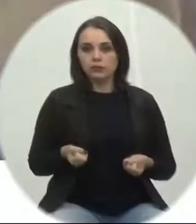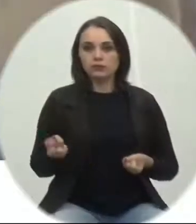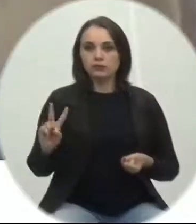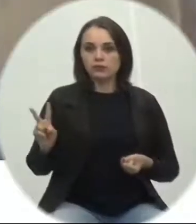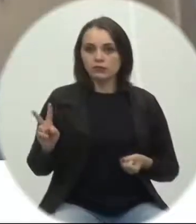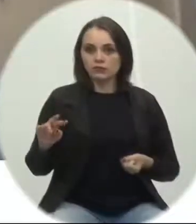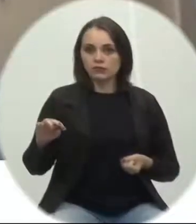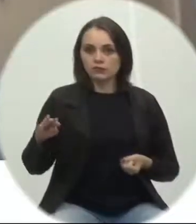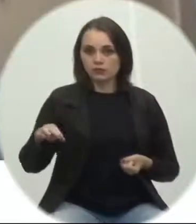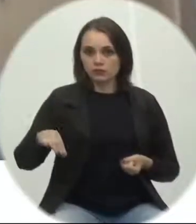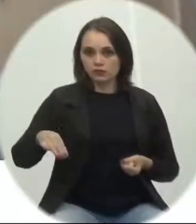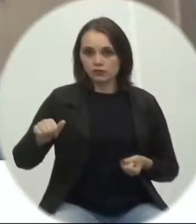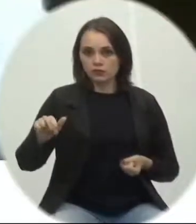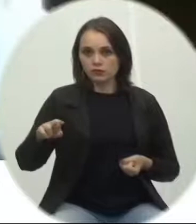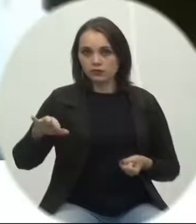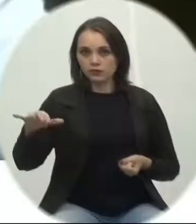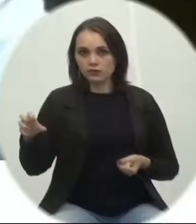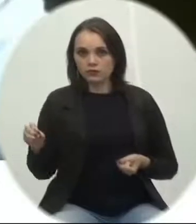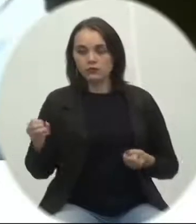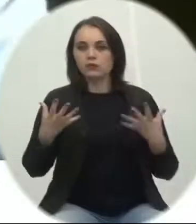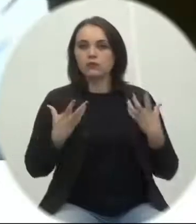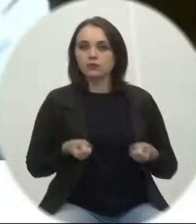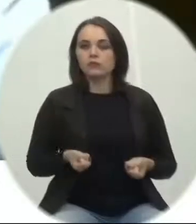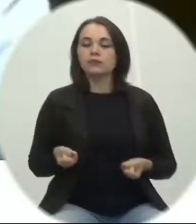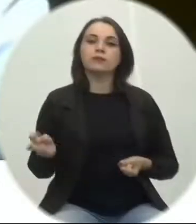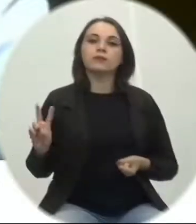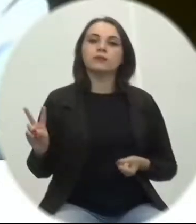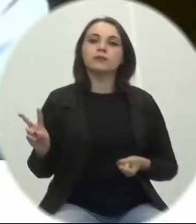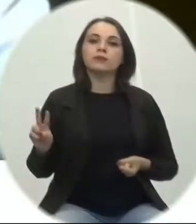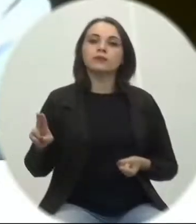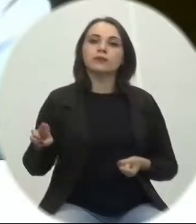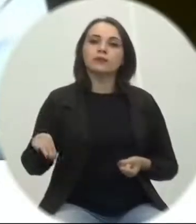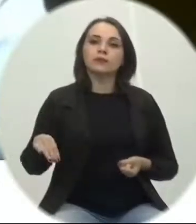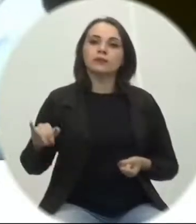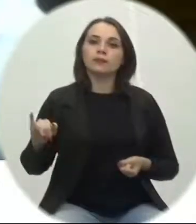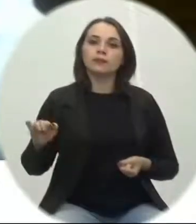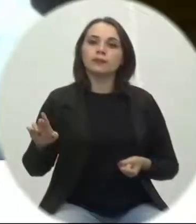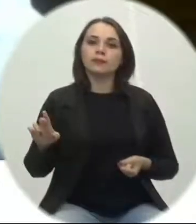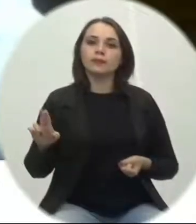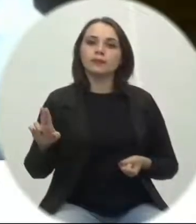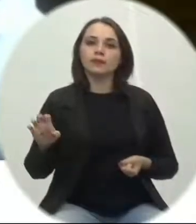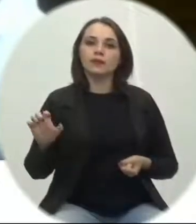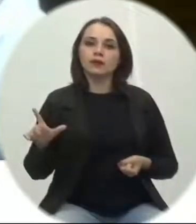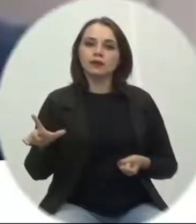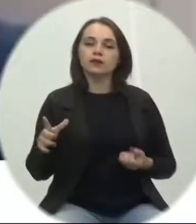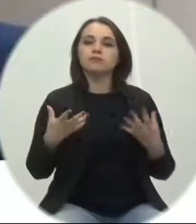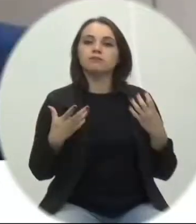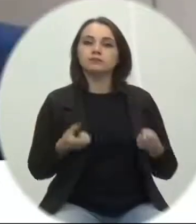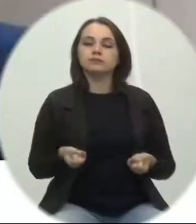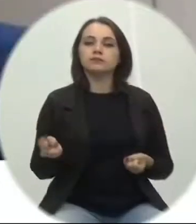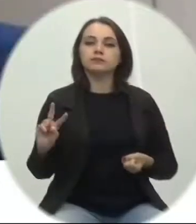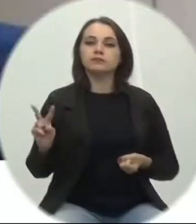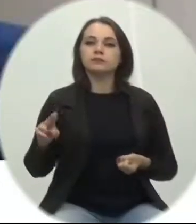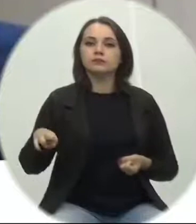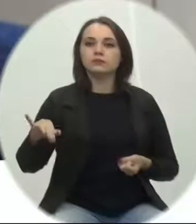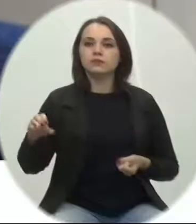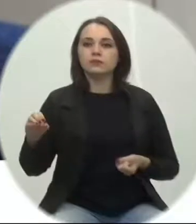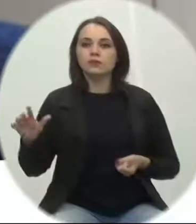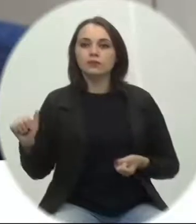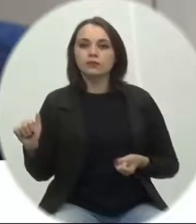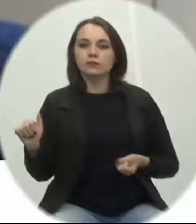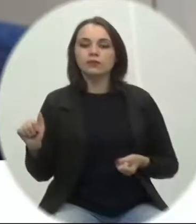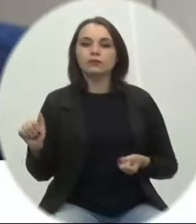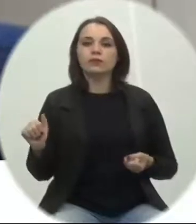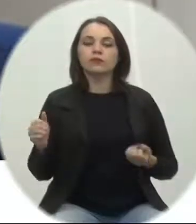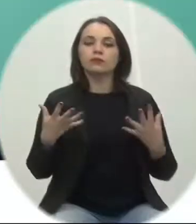favor vereador Márcio da Roça favorável a favor vereador Miguel Pierini a favor a favor vereador Nicolas Martins